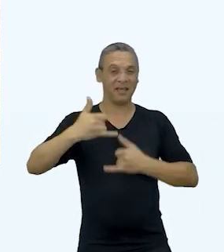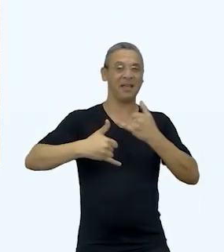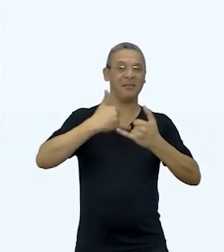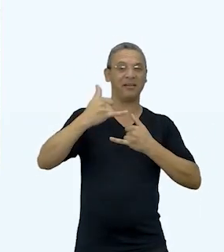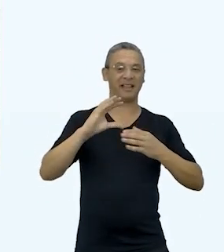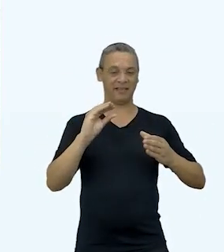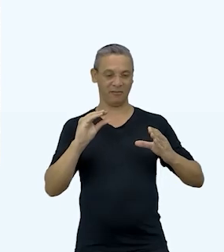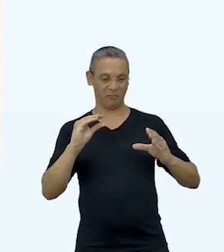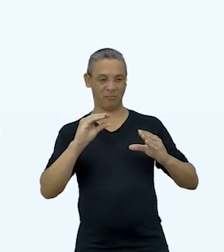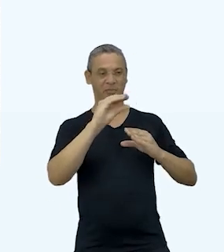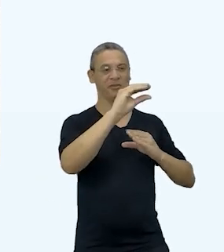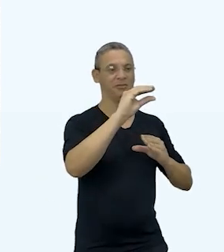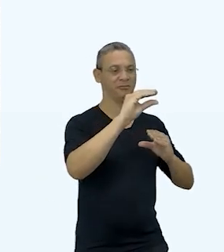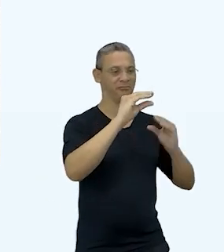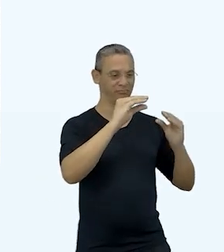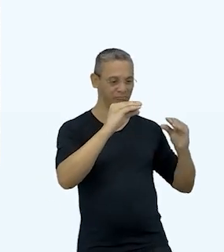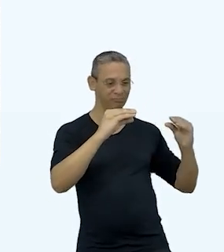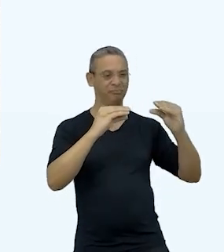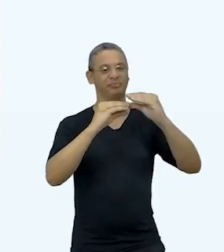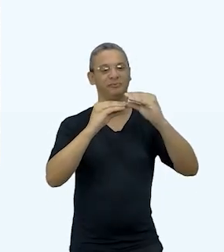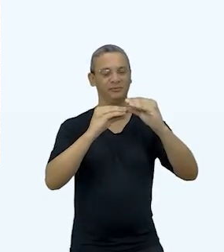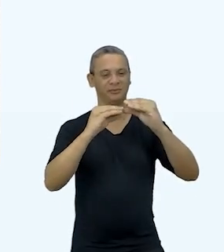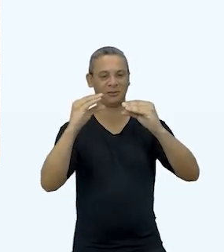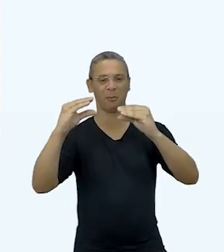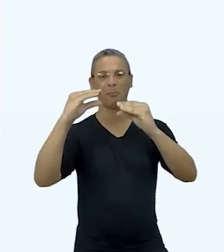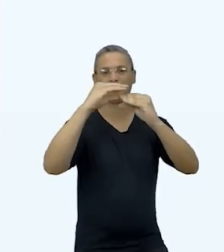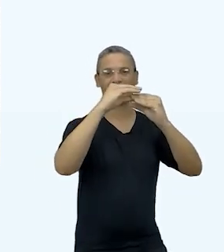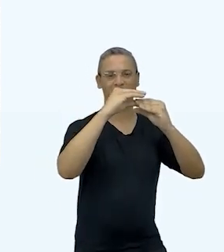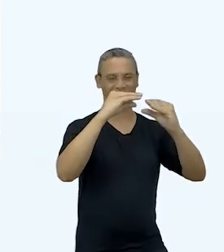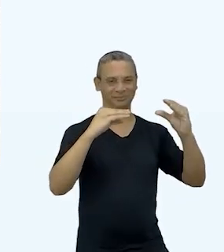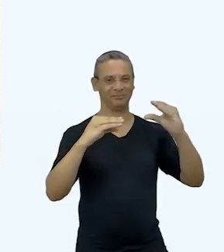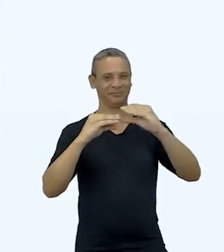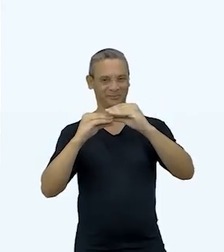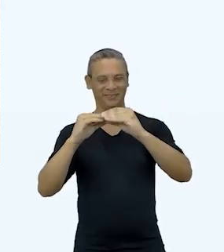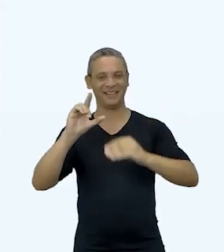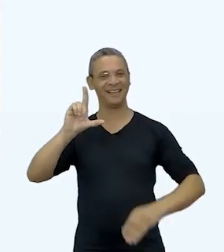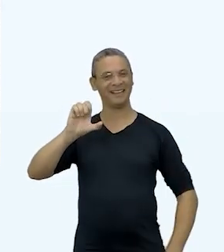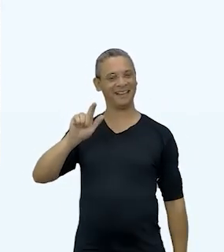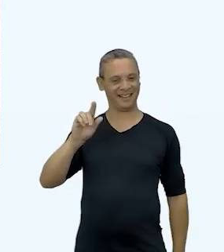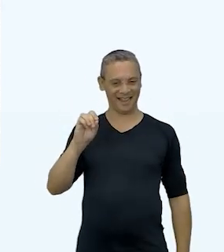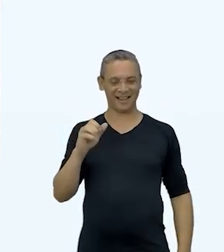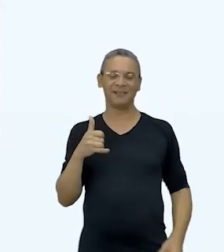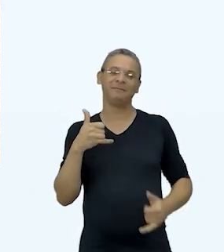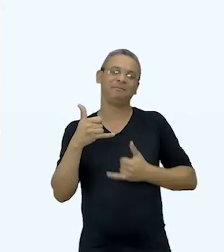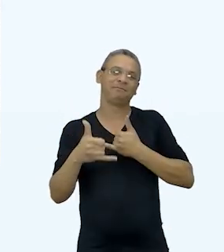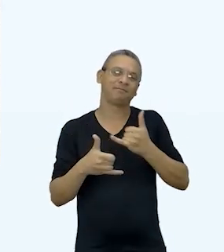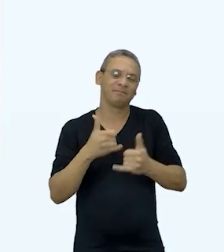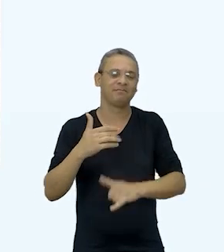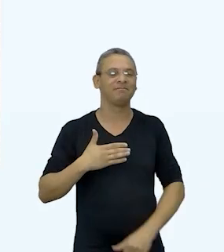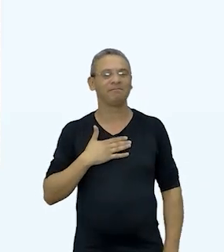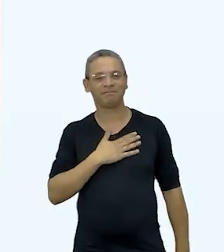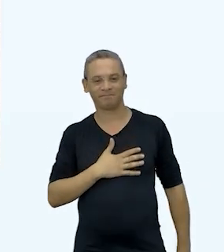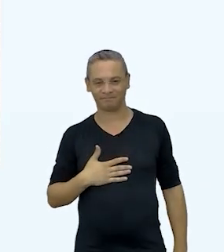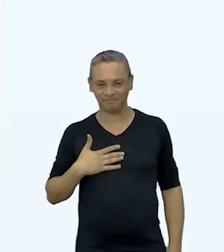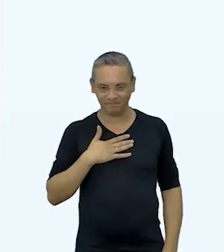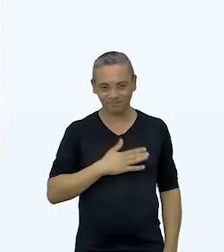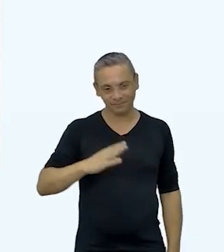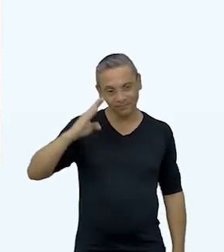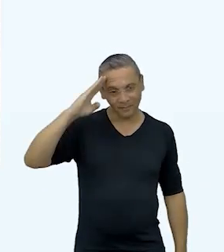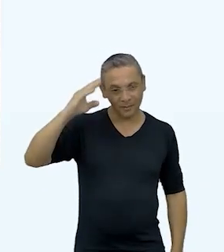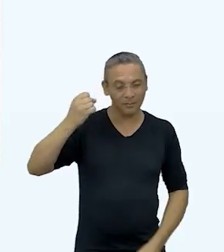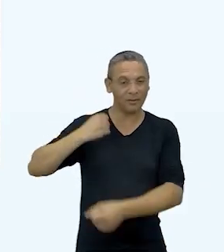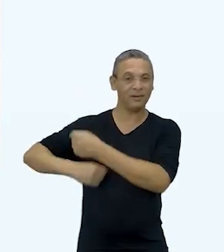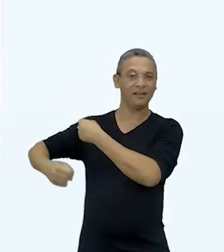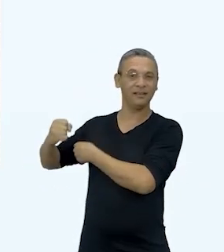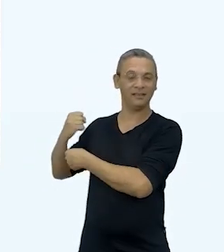geração X vai lembrar. Era um brinquedo muito criativo, principalmente na década